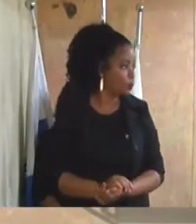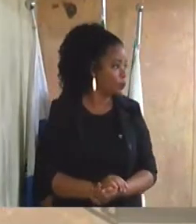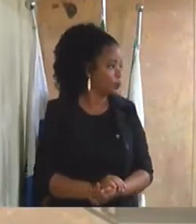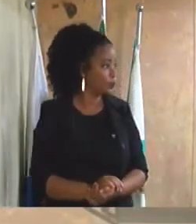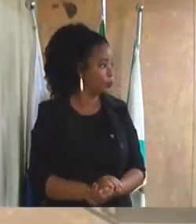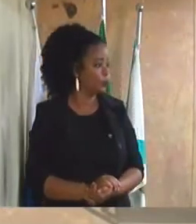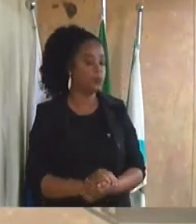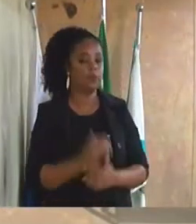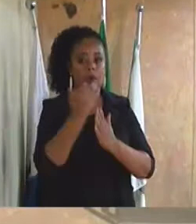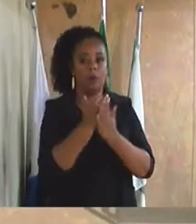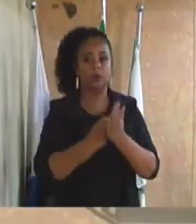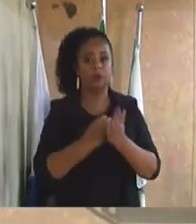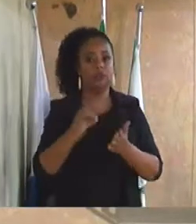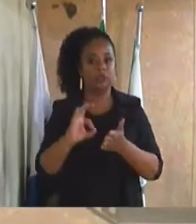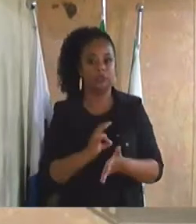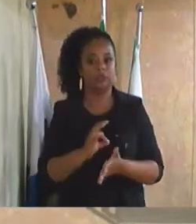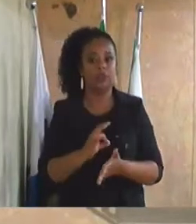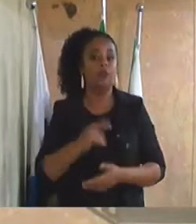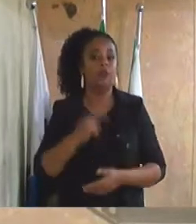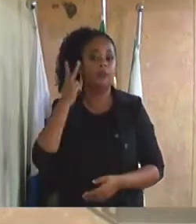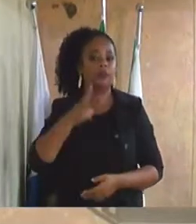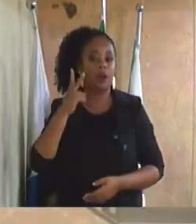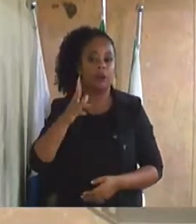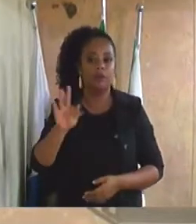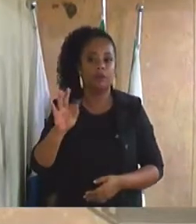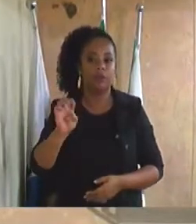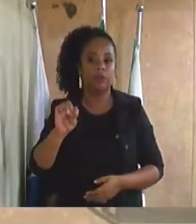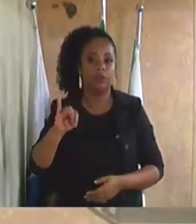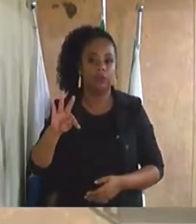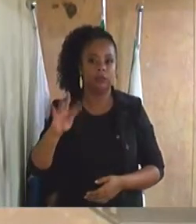Por ordem de inscrição, vereador Feital.